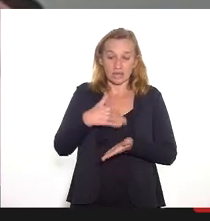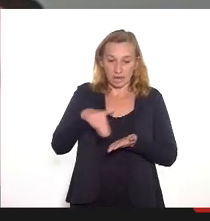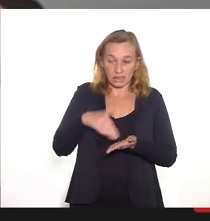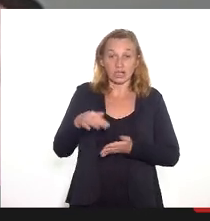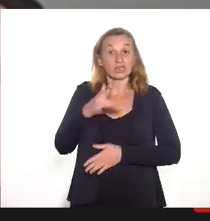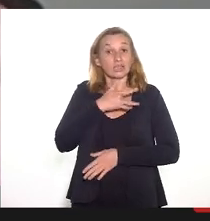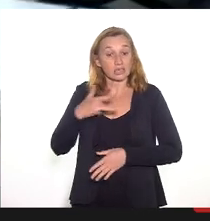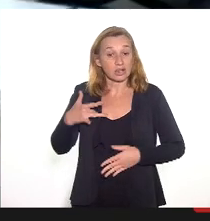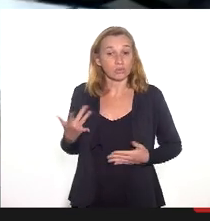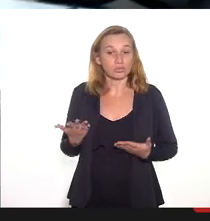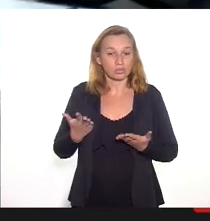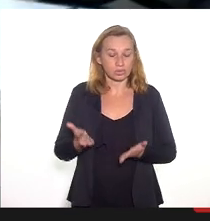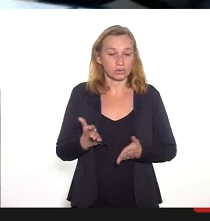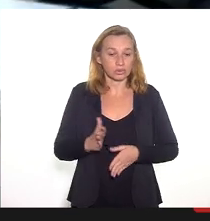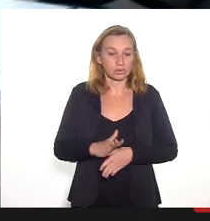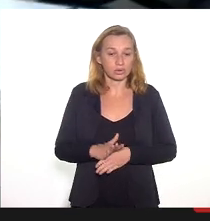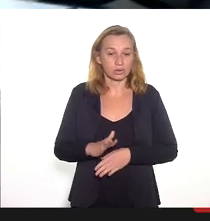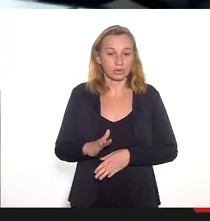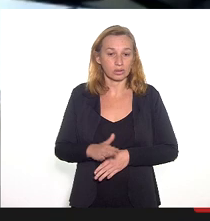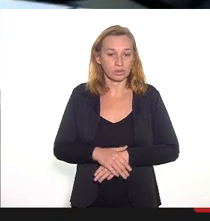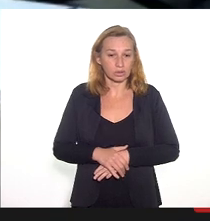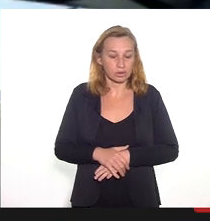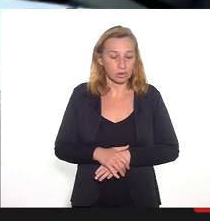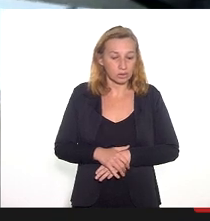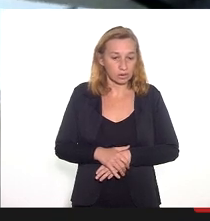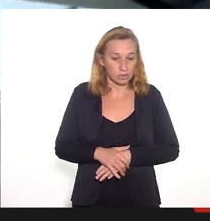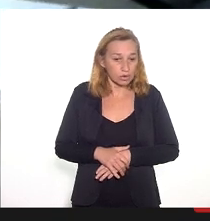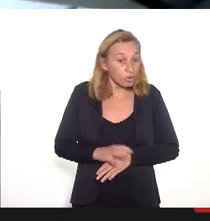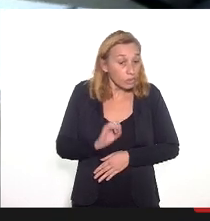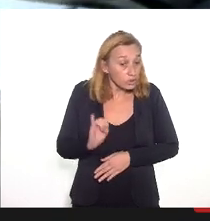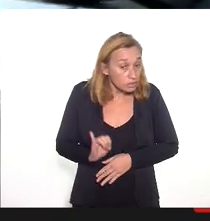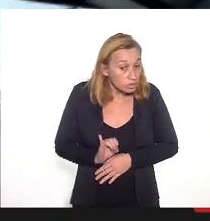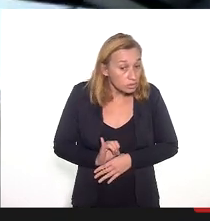Portanto, deputada Marta Rocha, nós enquanto membros... Oi?